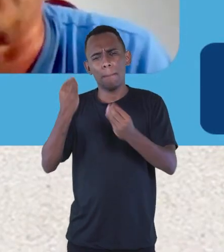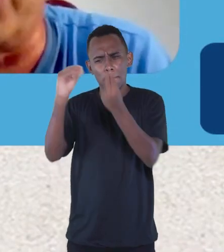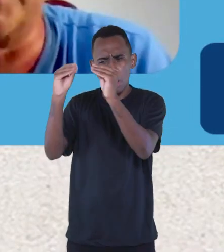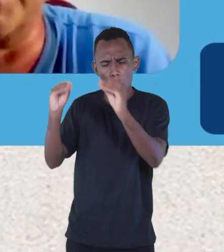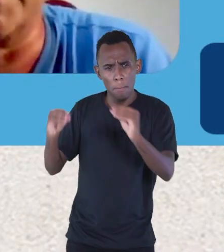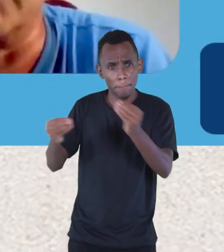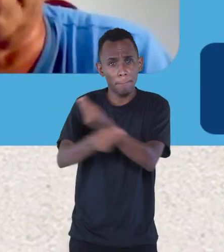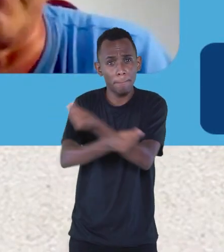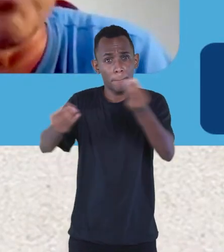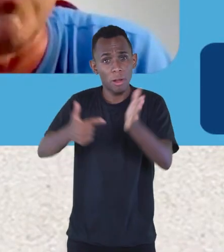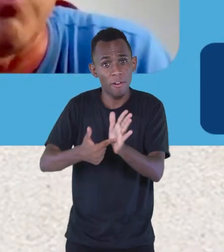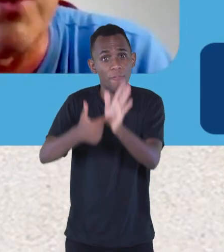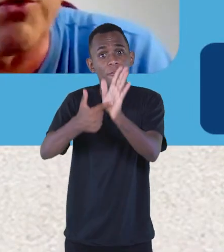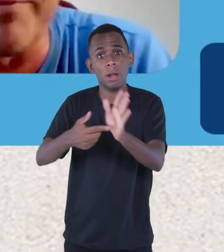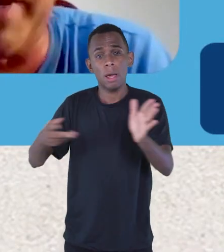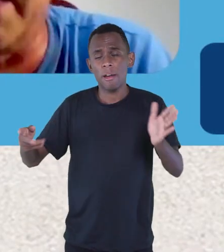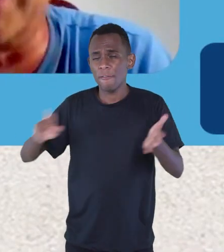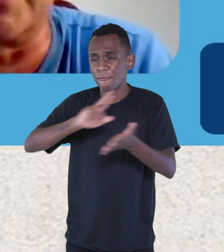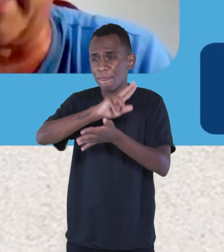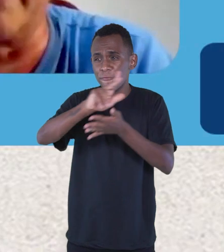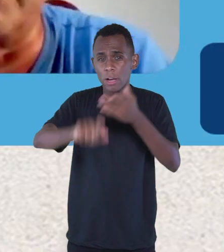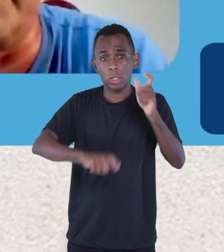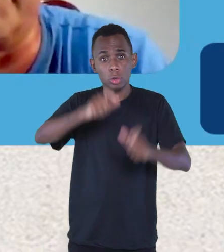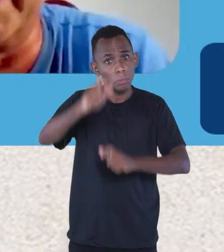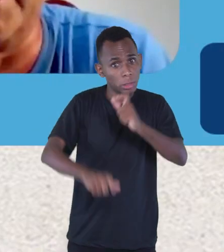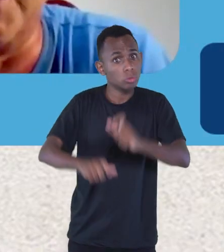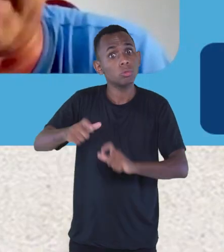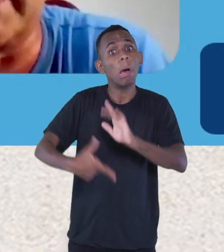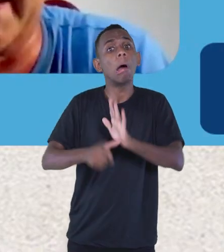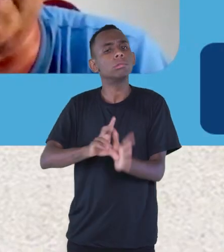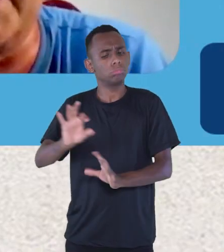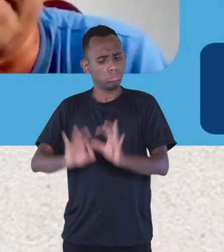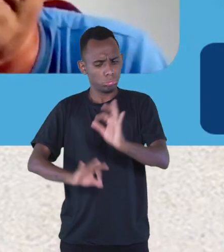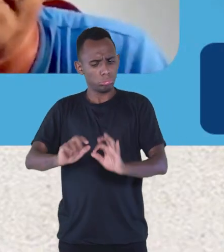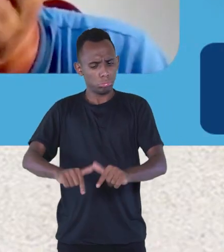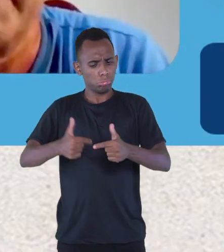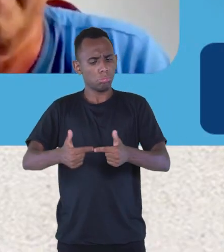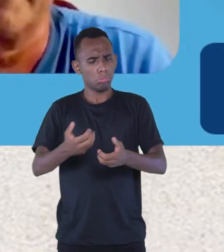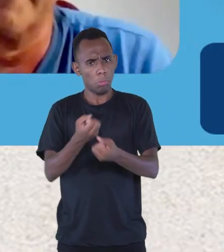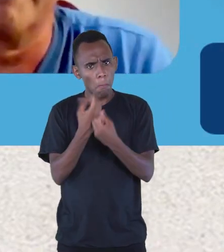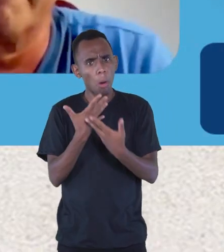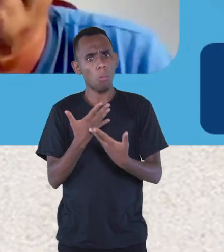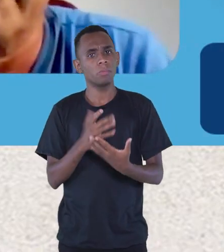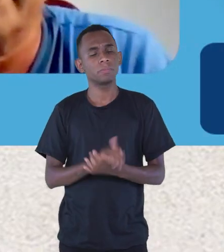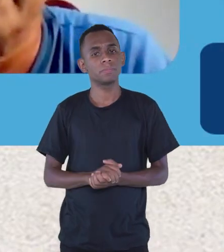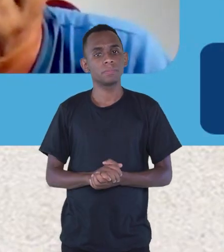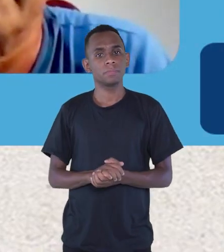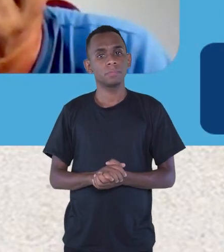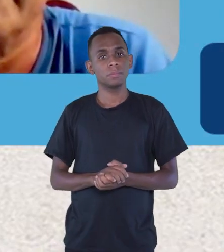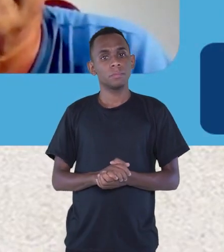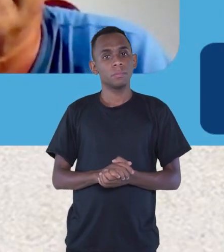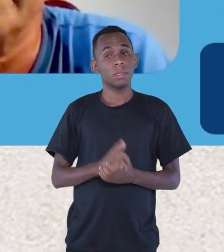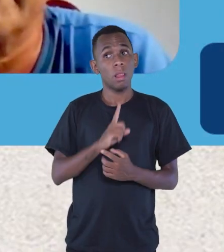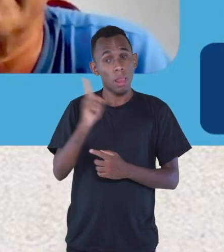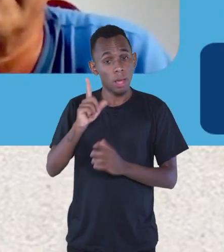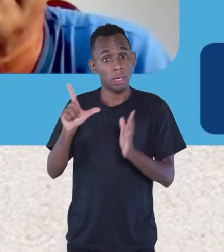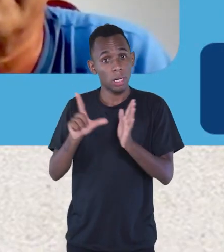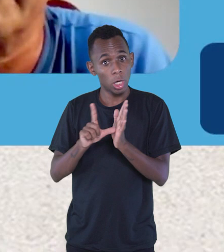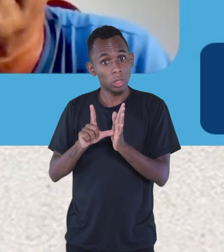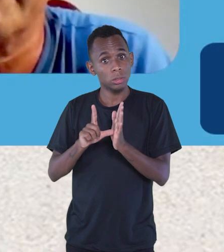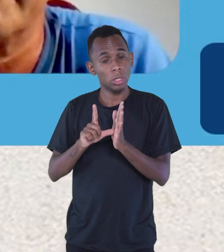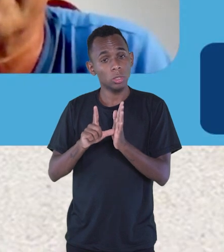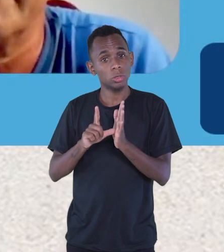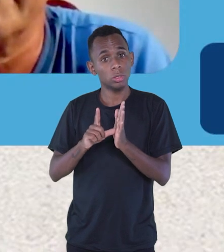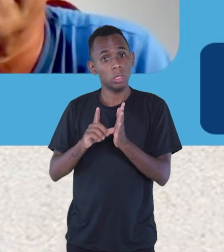autores com este selo. Livros muito bem editados, dicas de passagem. E lá na livraria eles têm também